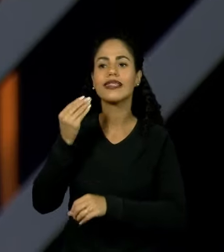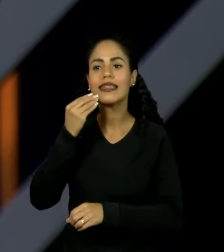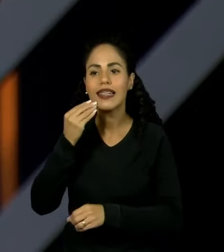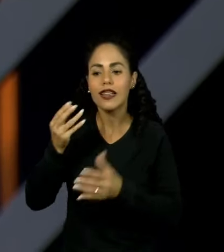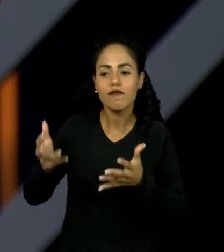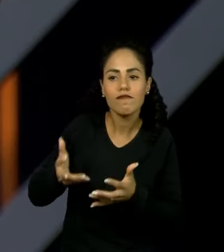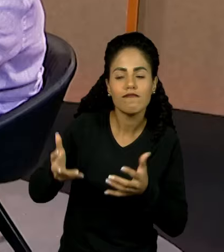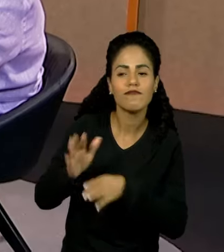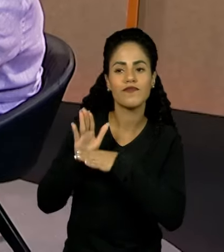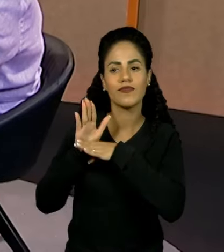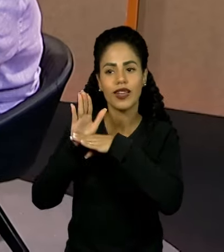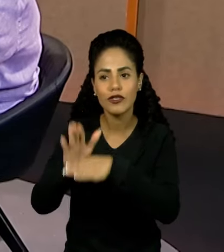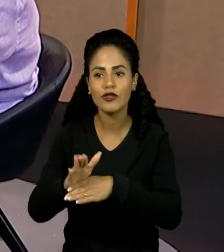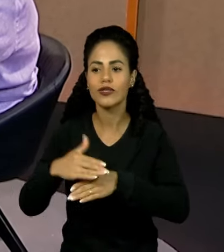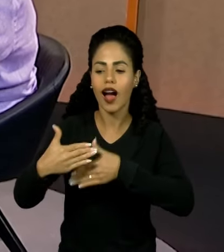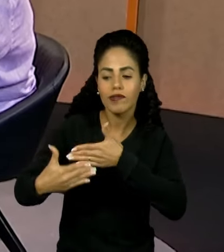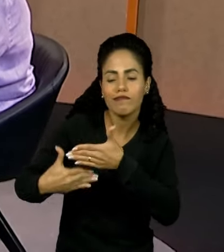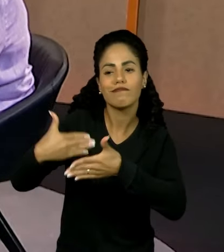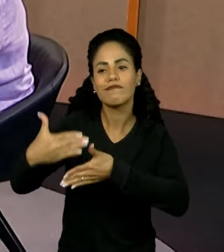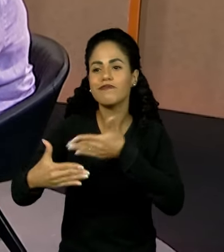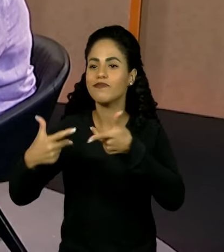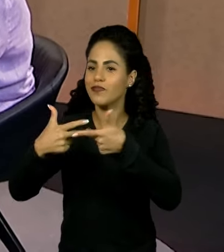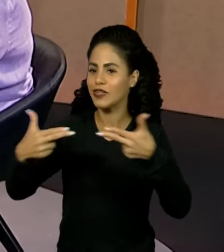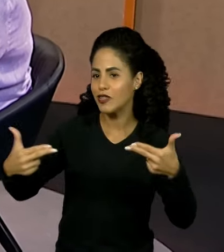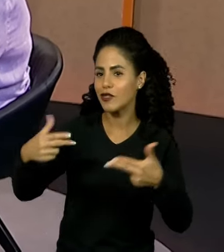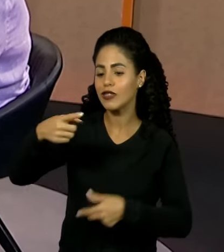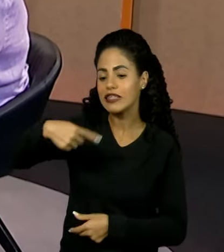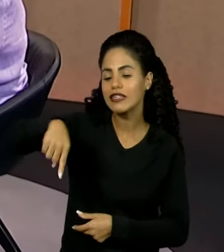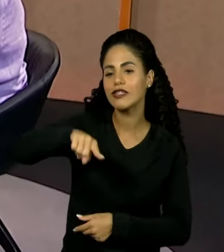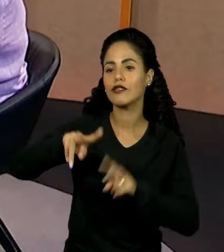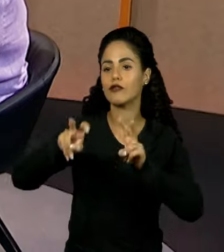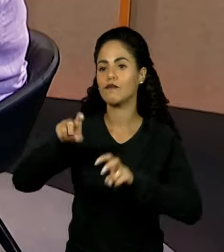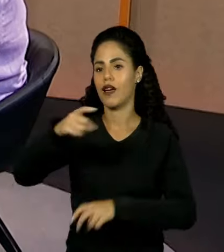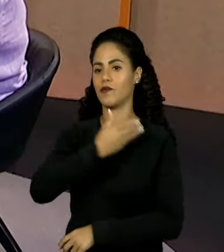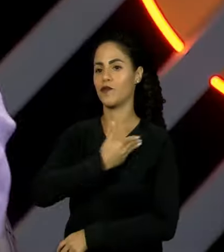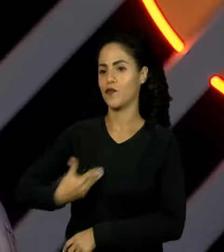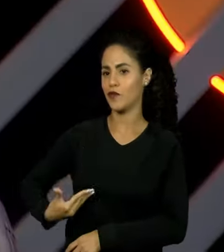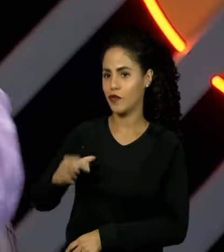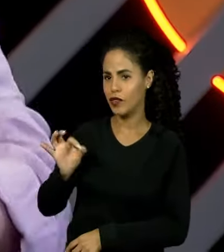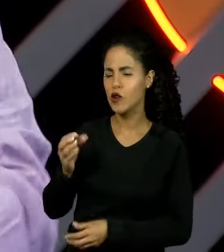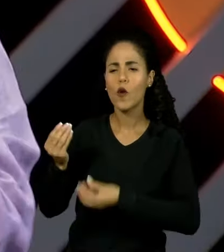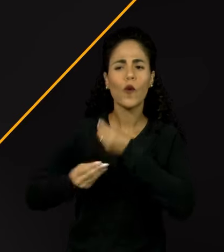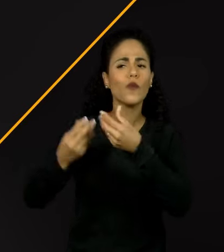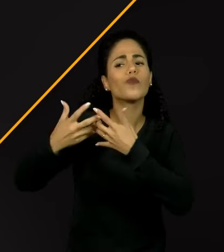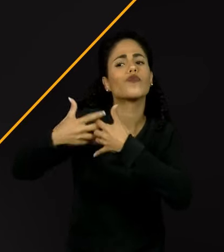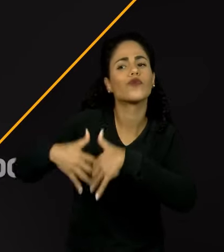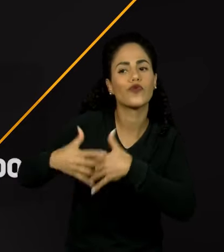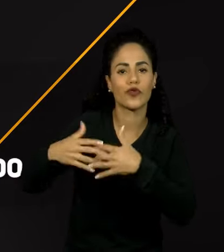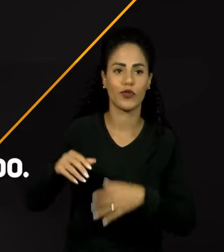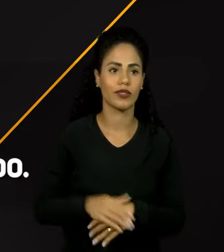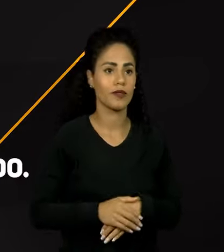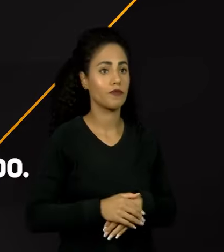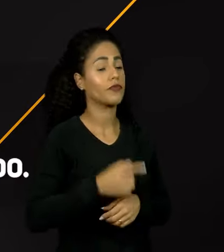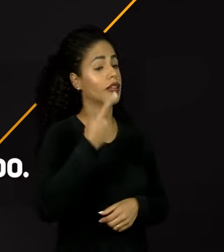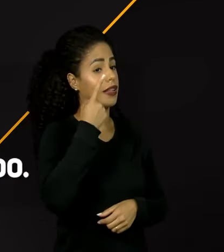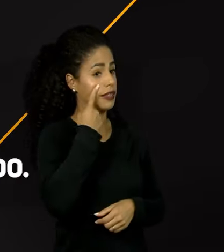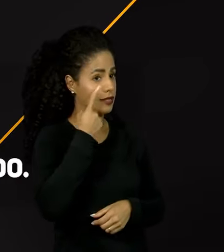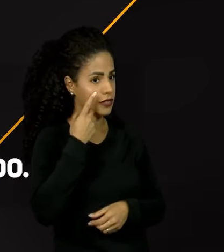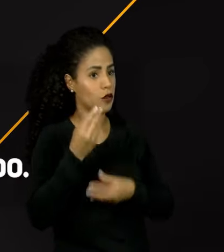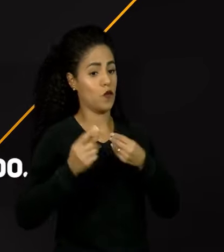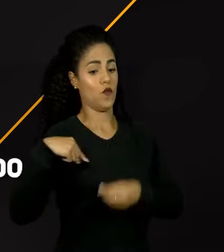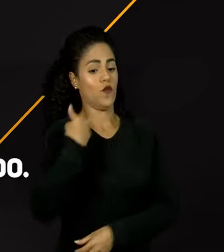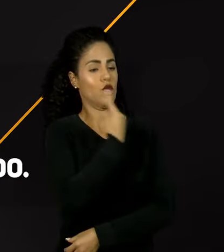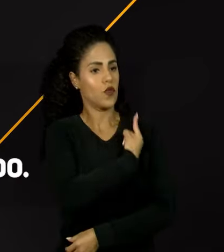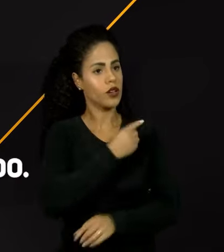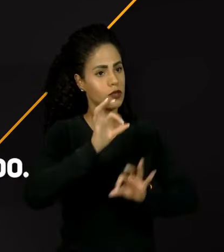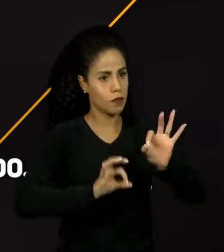minimizar, mitigar a deficiência governamental. Como é isso? O Apadrinharte é um programa desenvolvido na